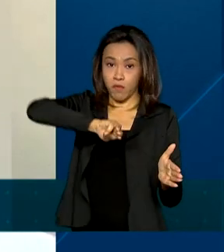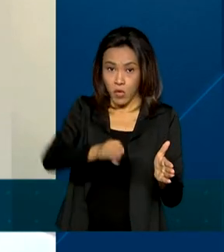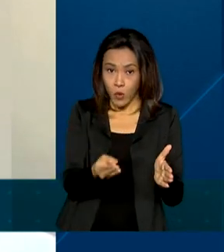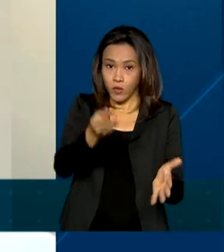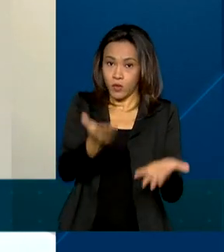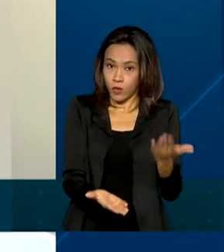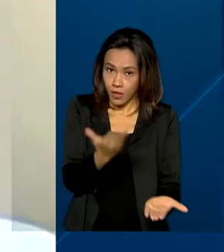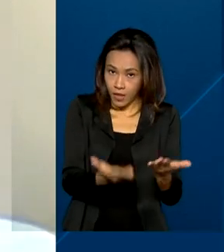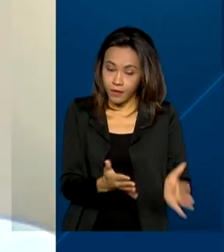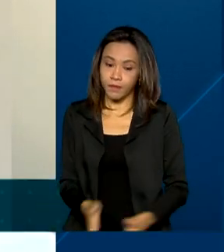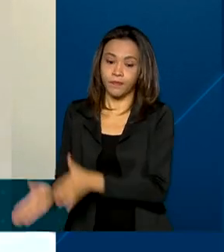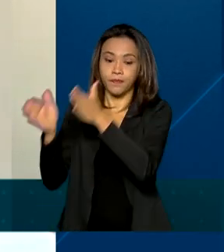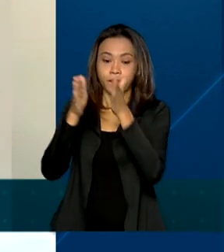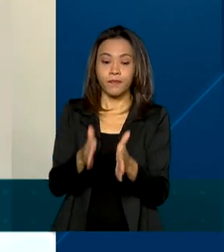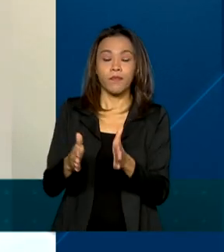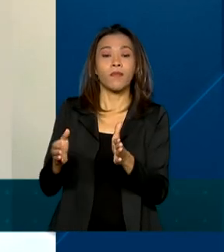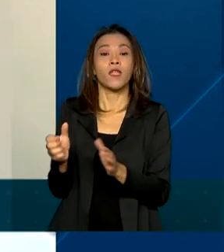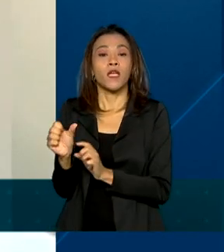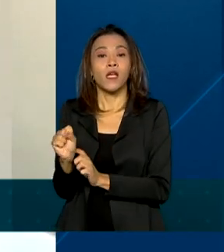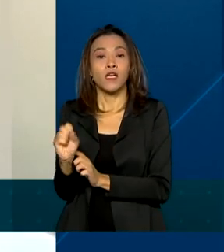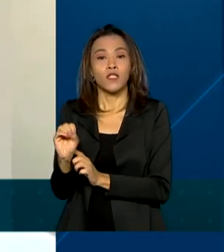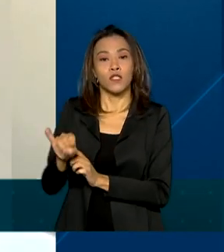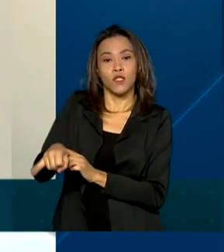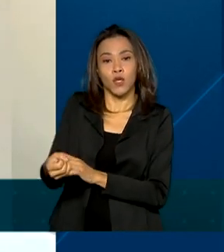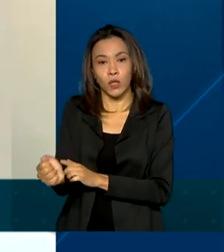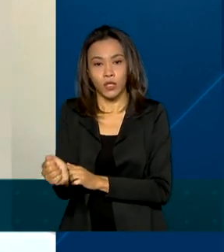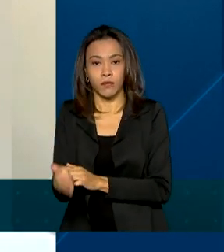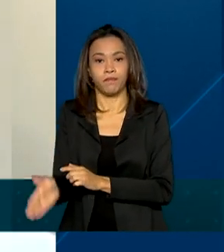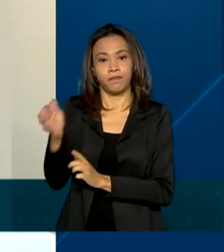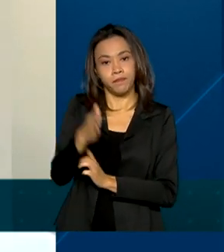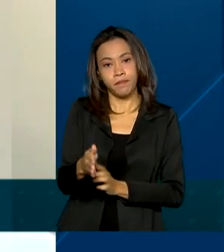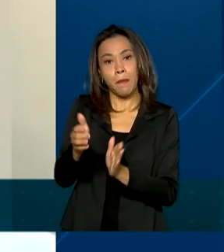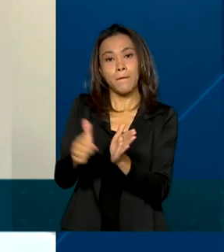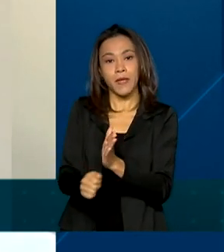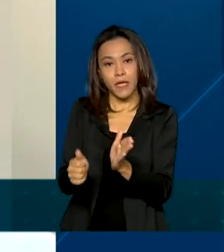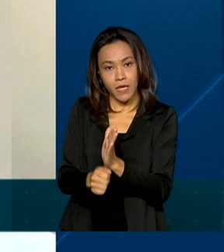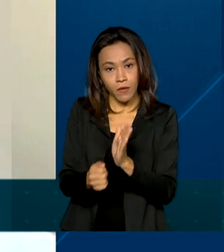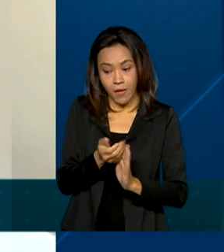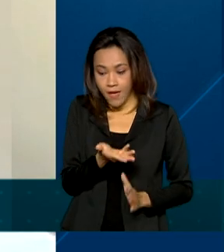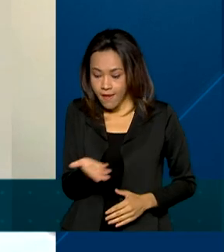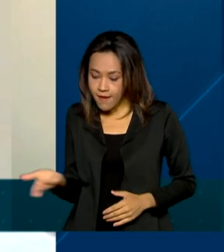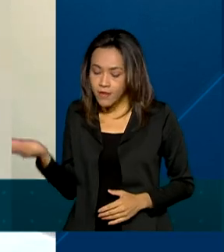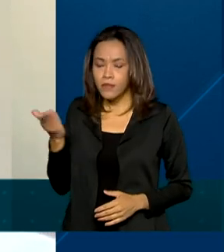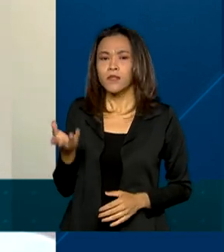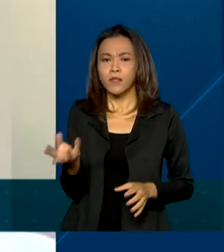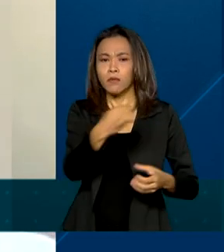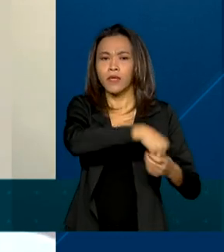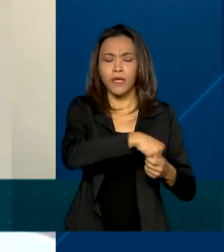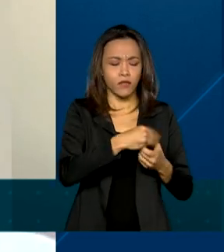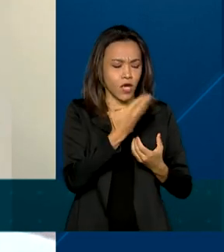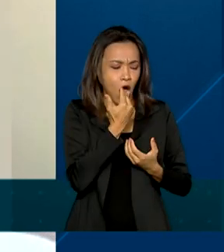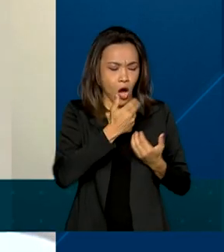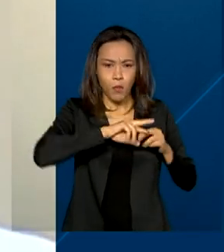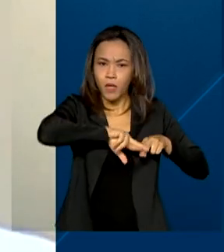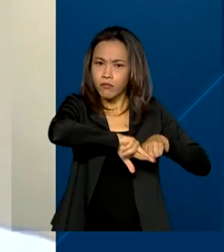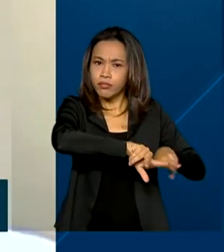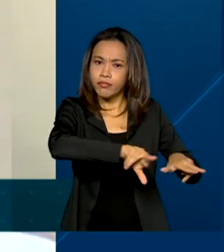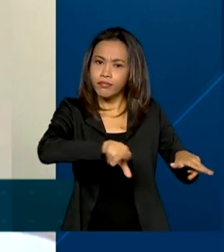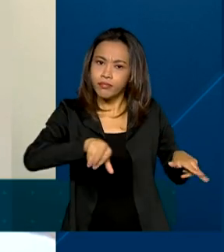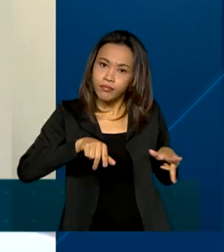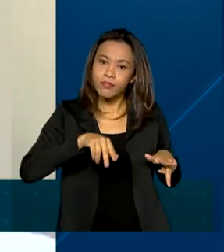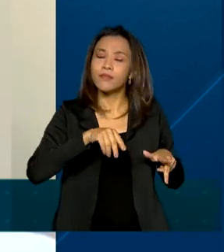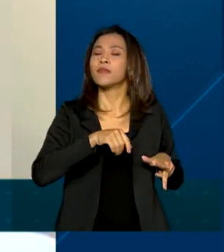soja e o milho, eles estão presentes em outros tipos de alimento que chega à mesa do consumidor